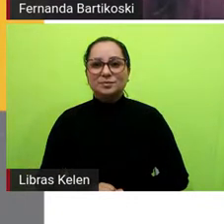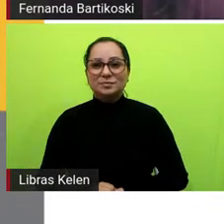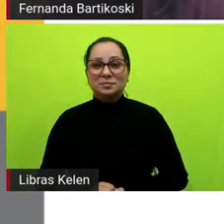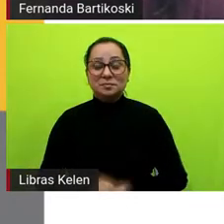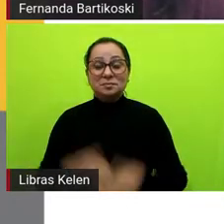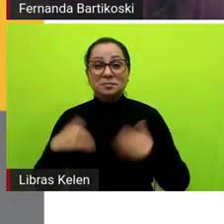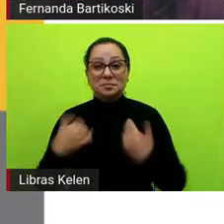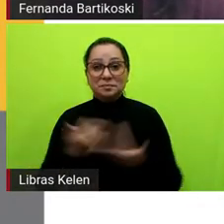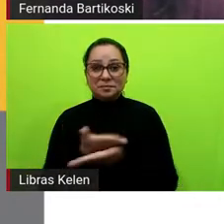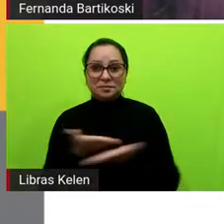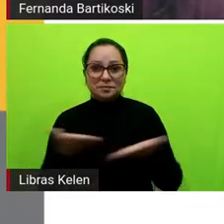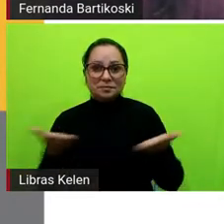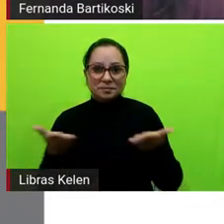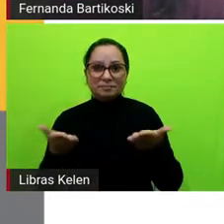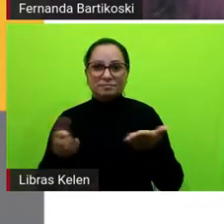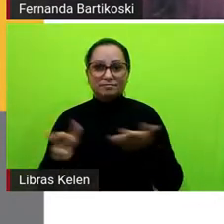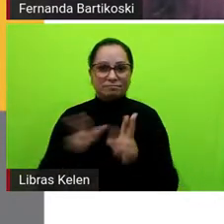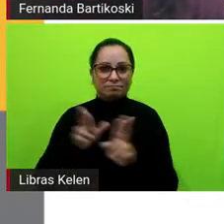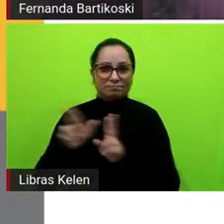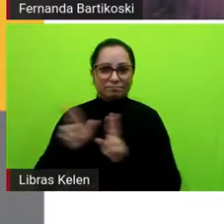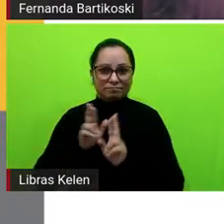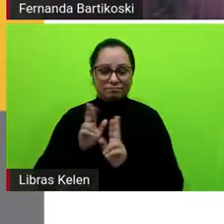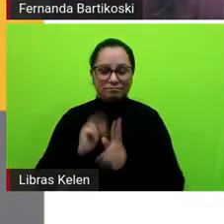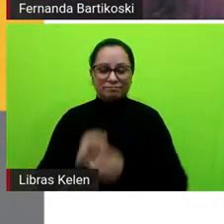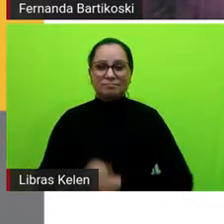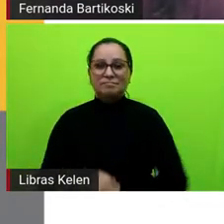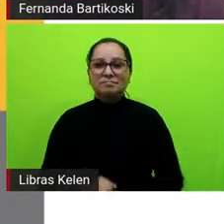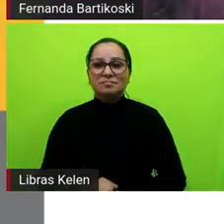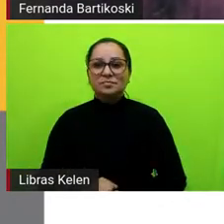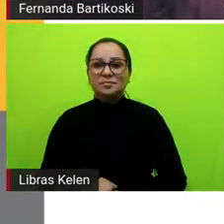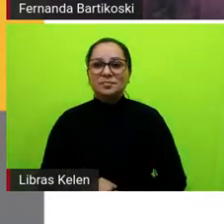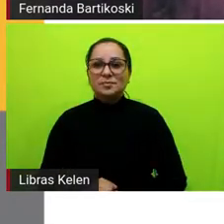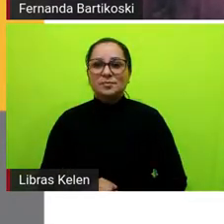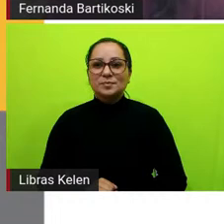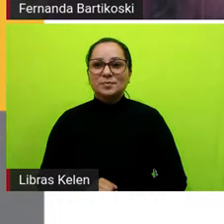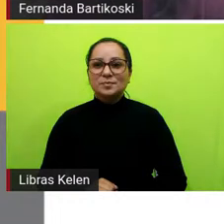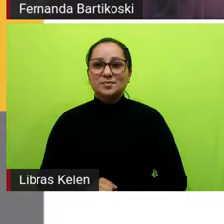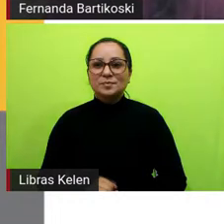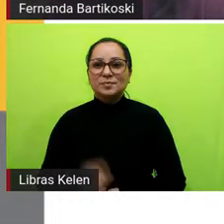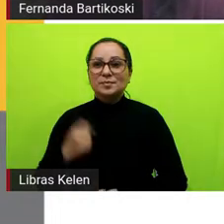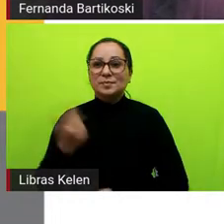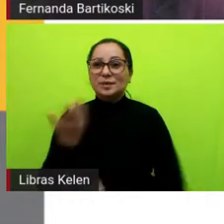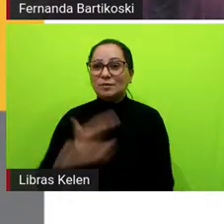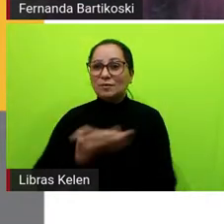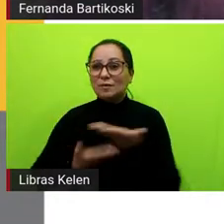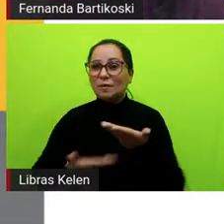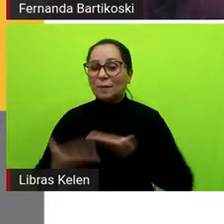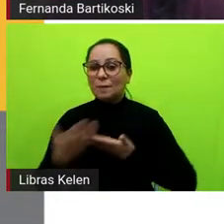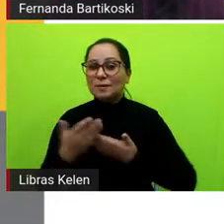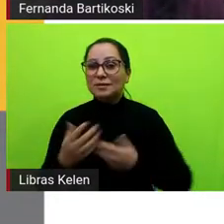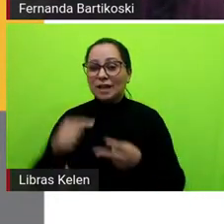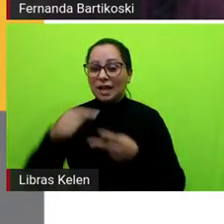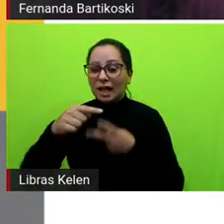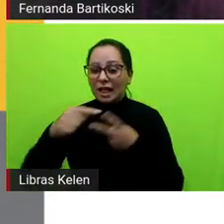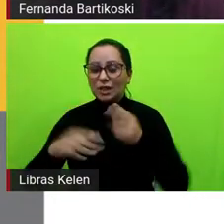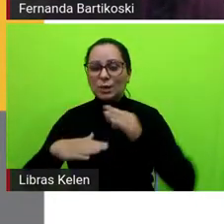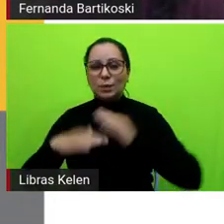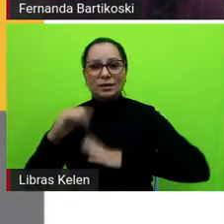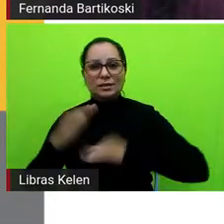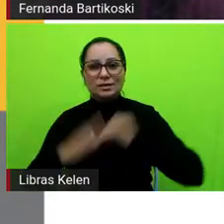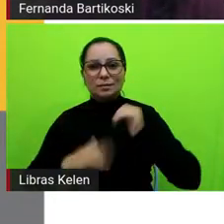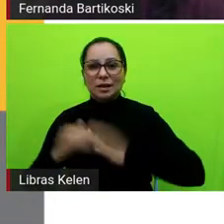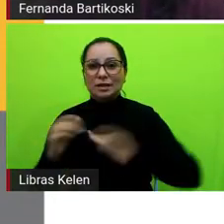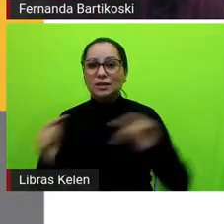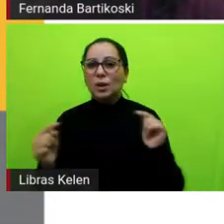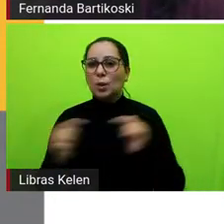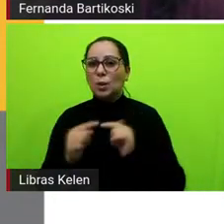está respondendo aqui, eu vou compartilhar mais duas práticas que têm a ver com temáticas